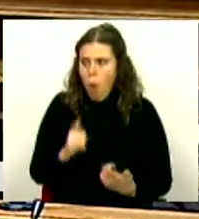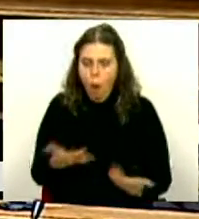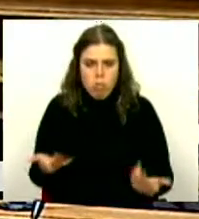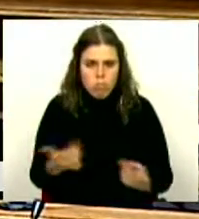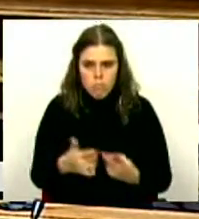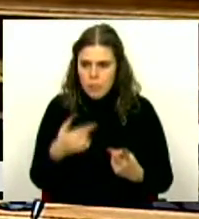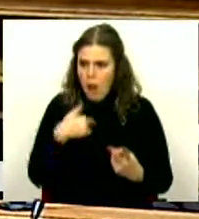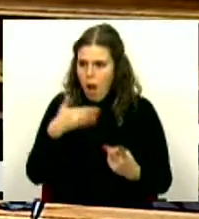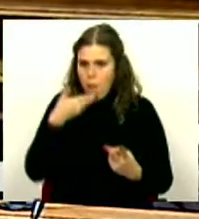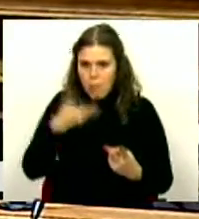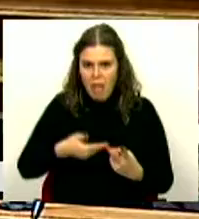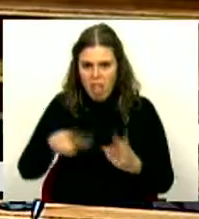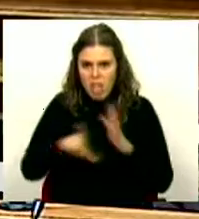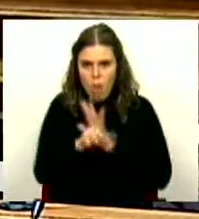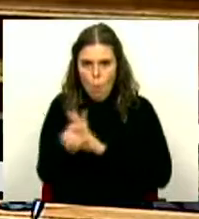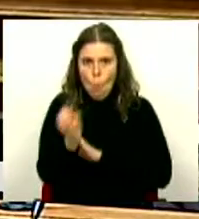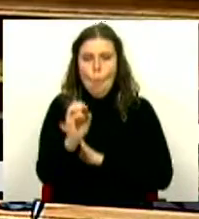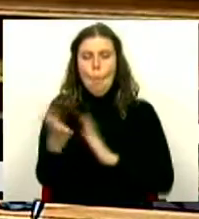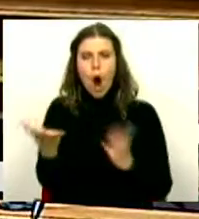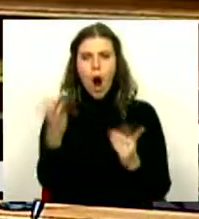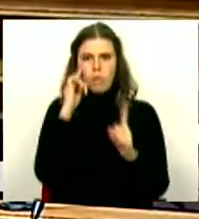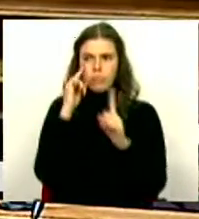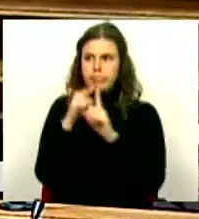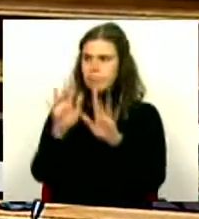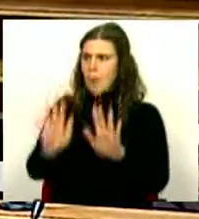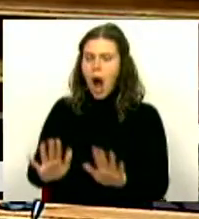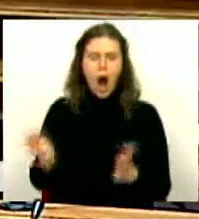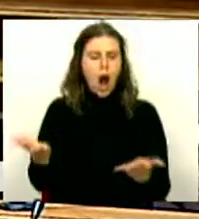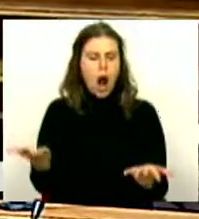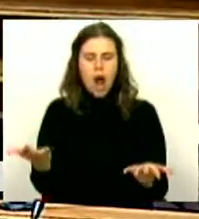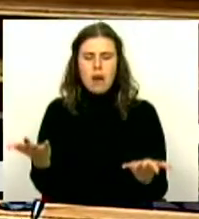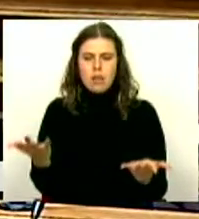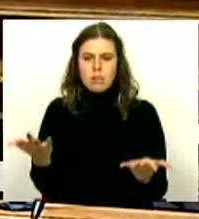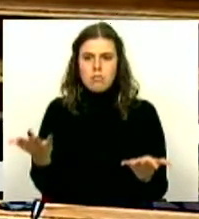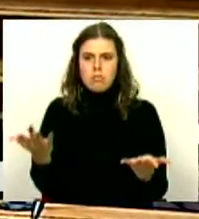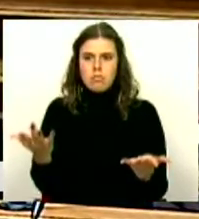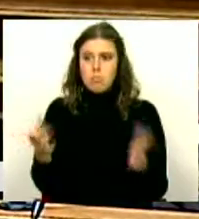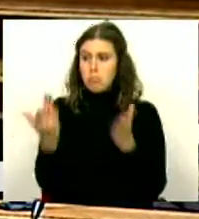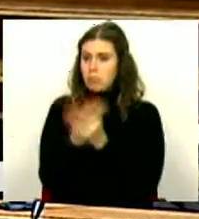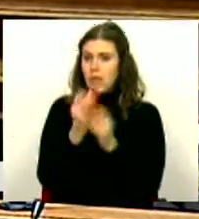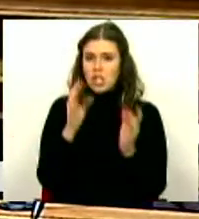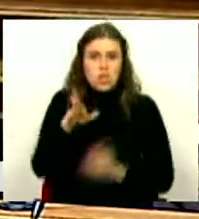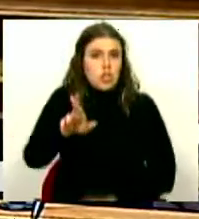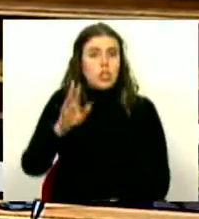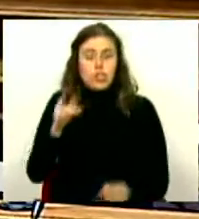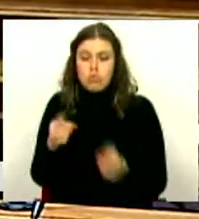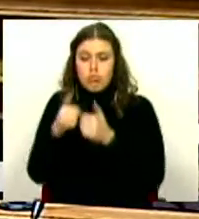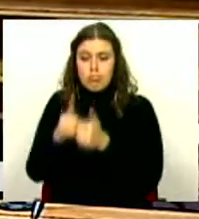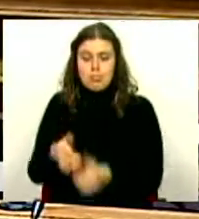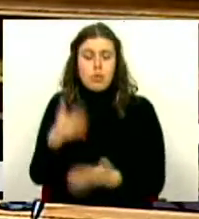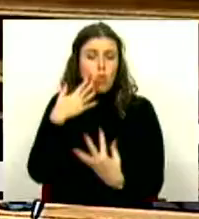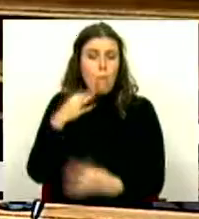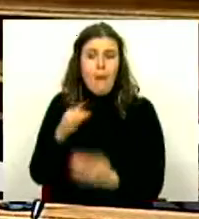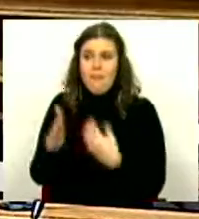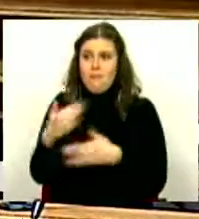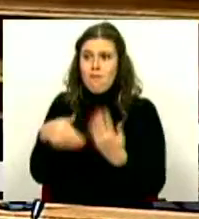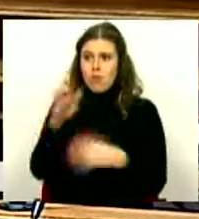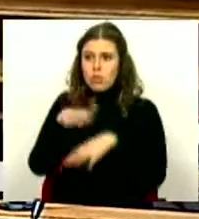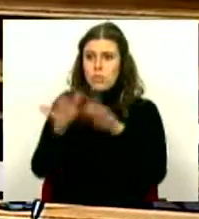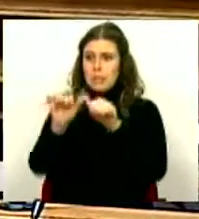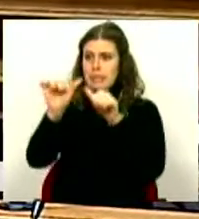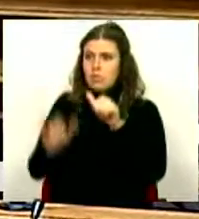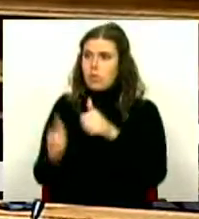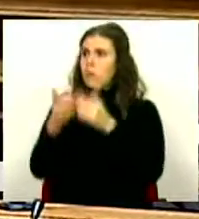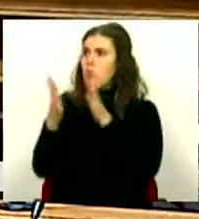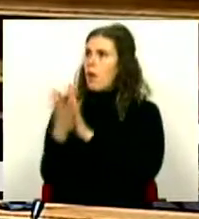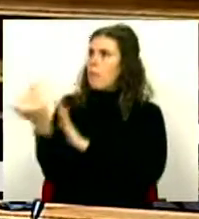não tem habilitação legal, para suspender um tal processo, que está a seguir os seus trâmites, com intervenção de todas